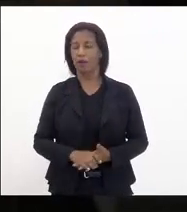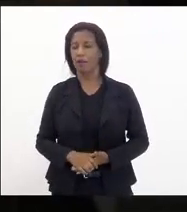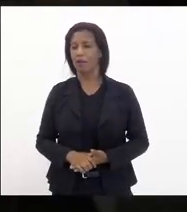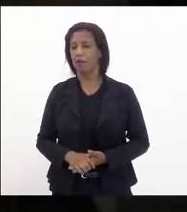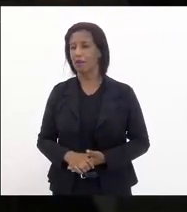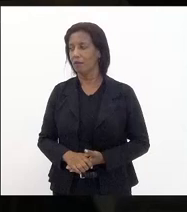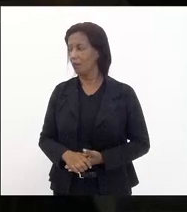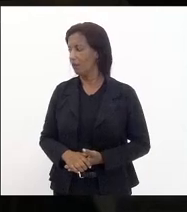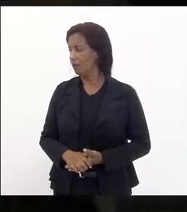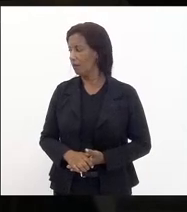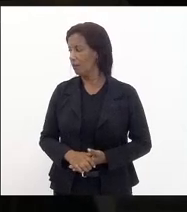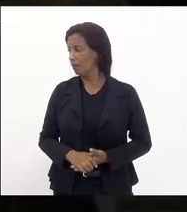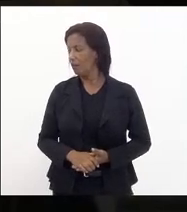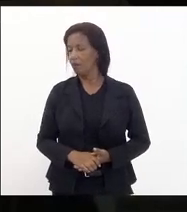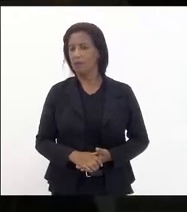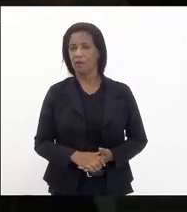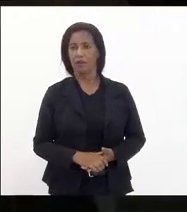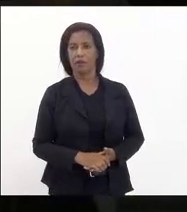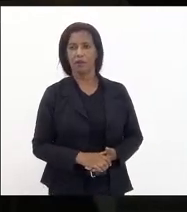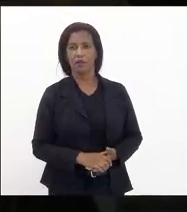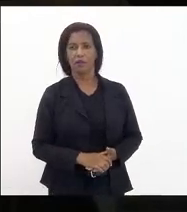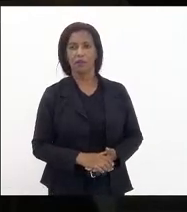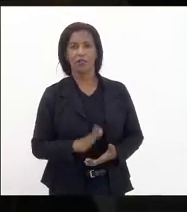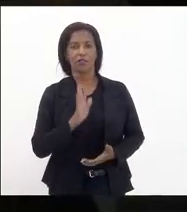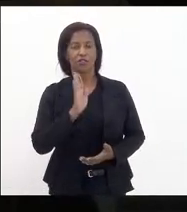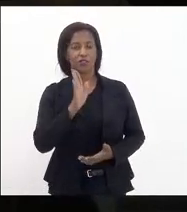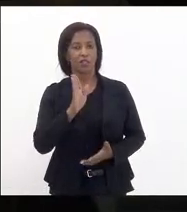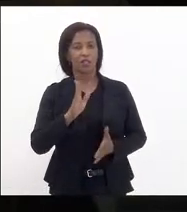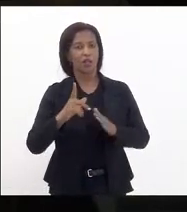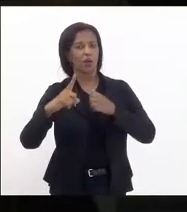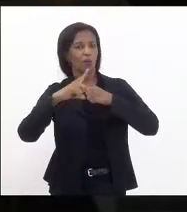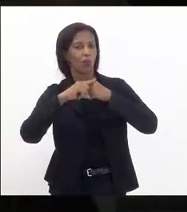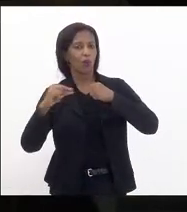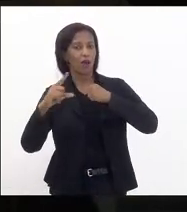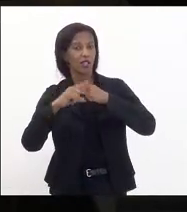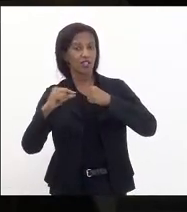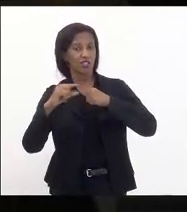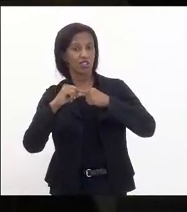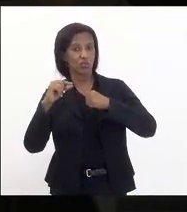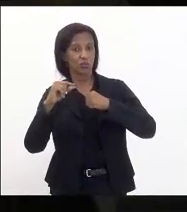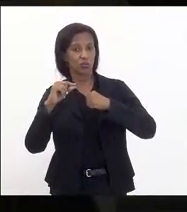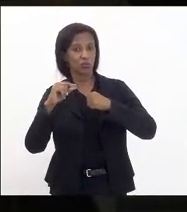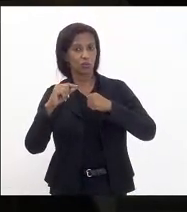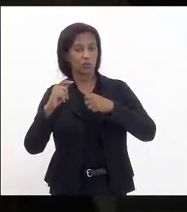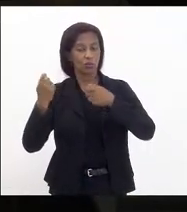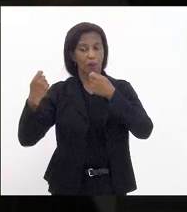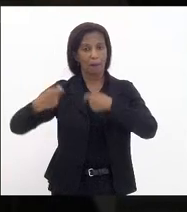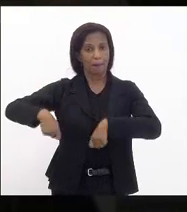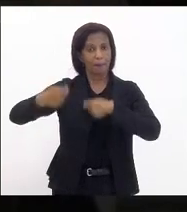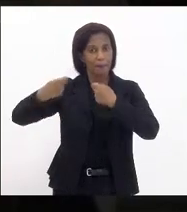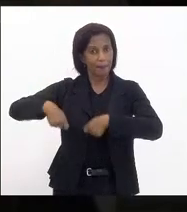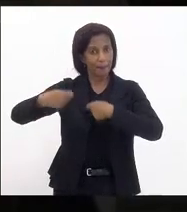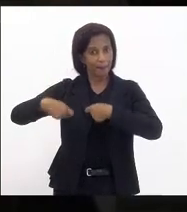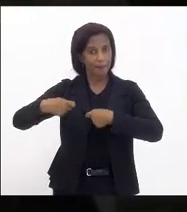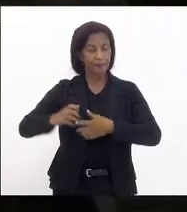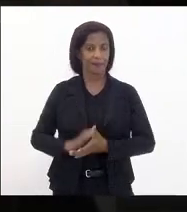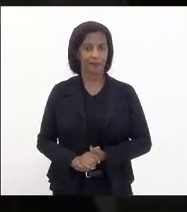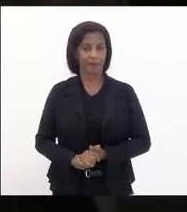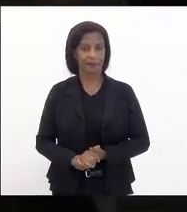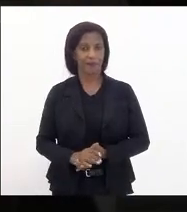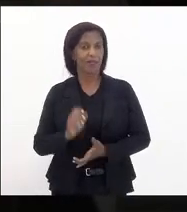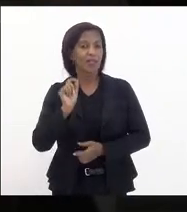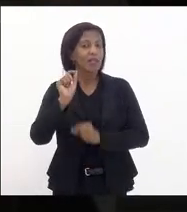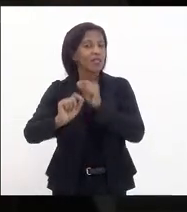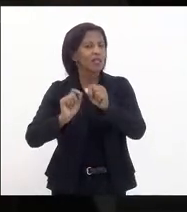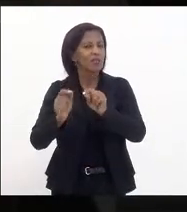que eu chamo o artigo das exceções isto quer